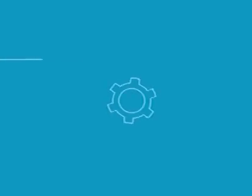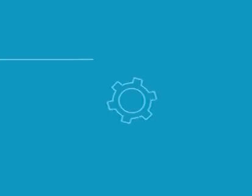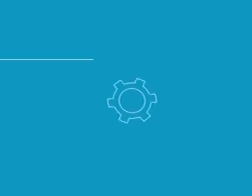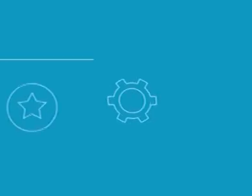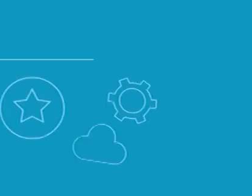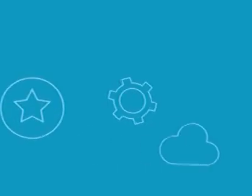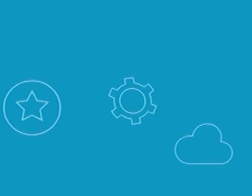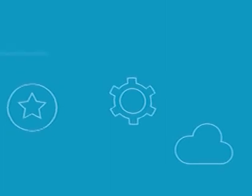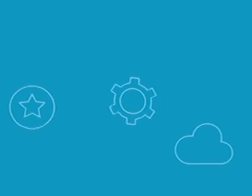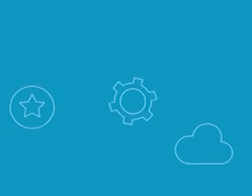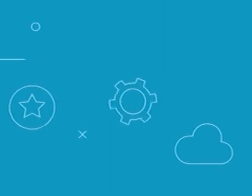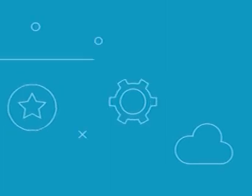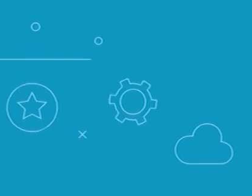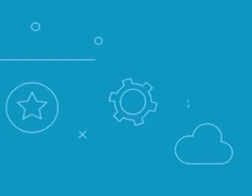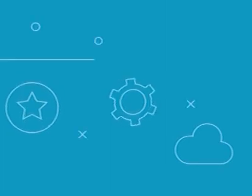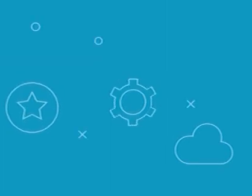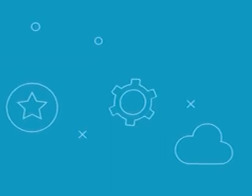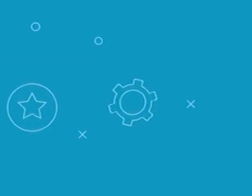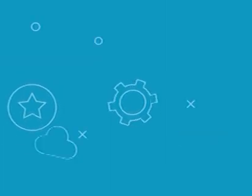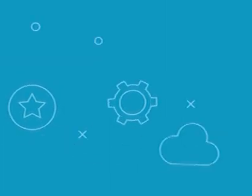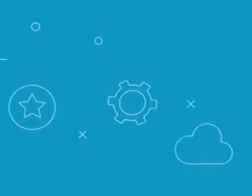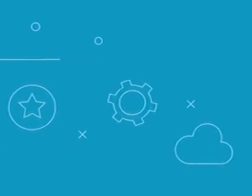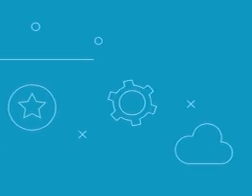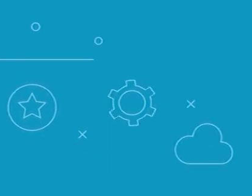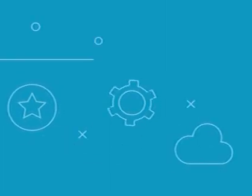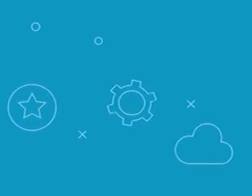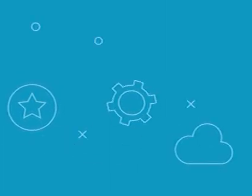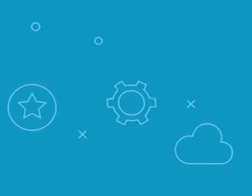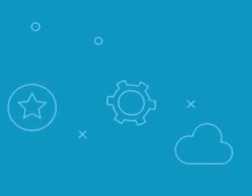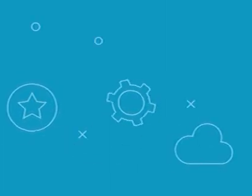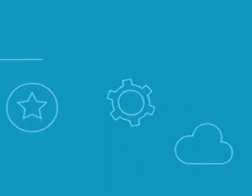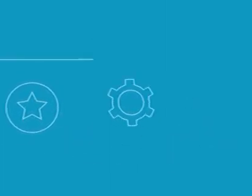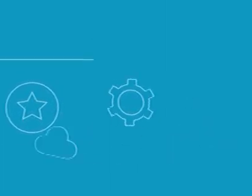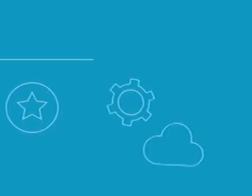Quintena Coelho Transcrição e